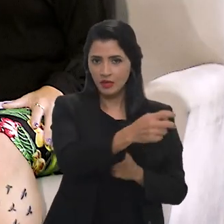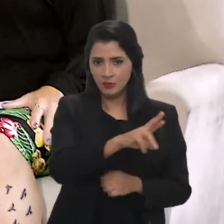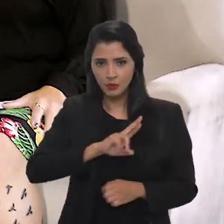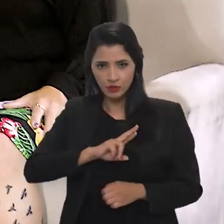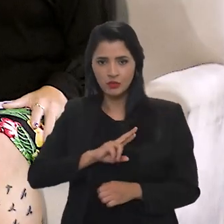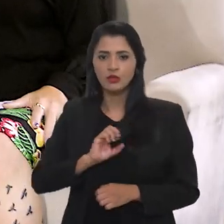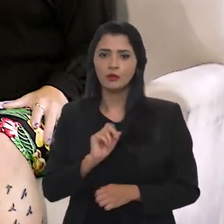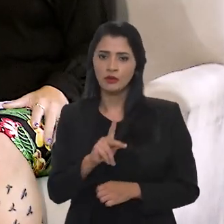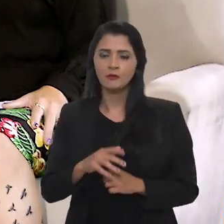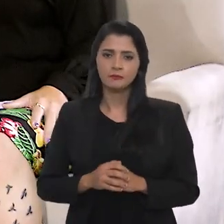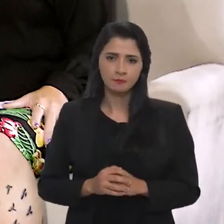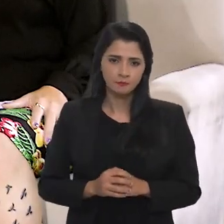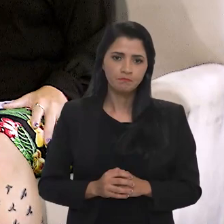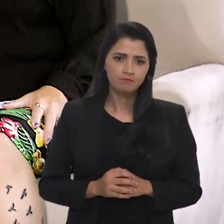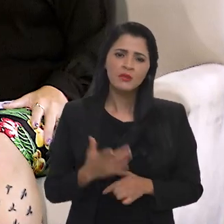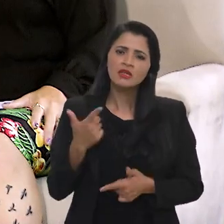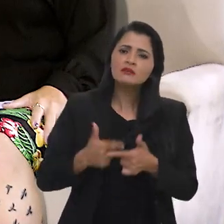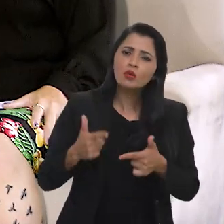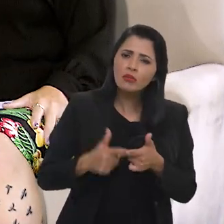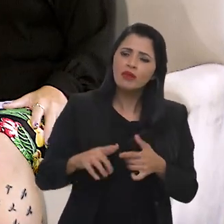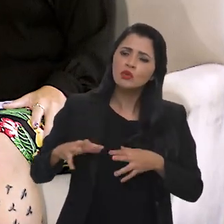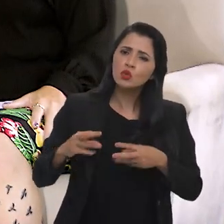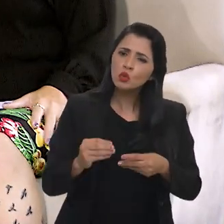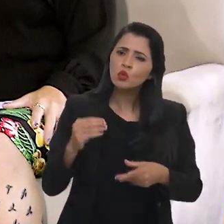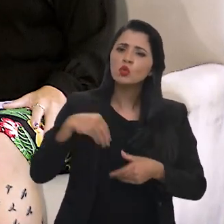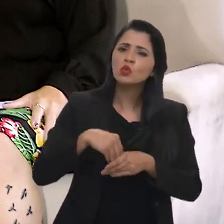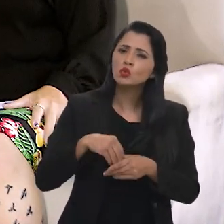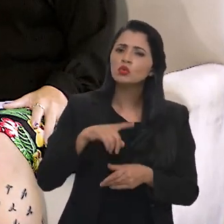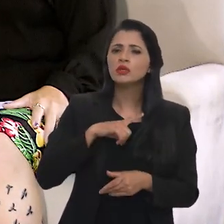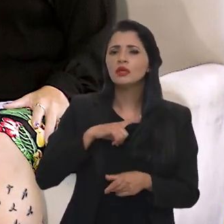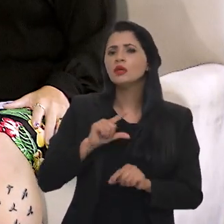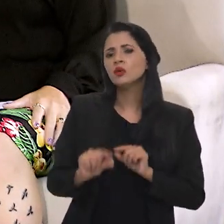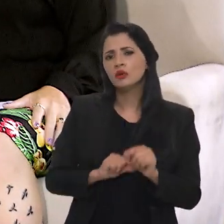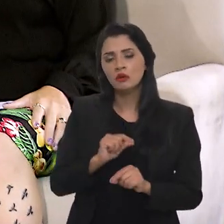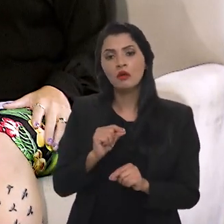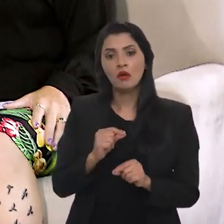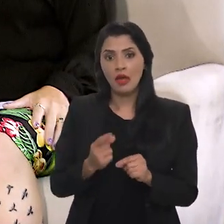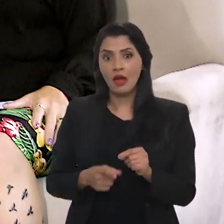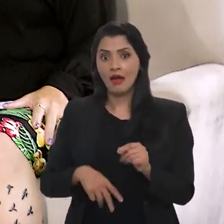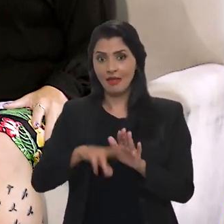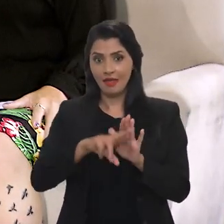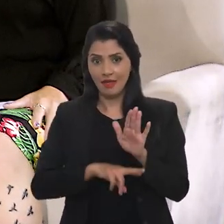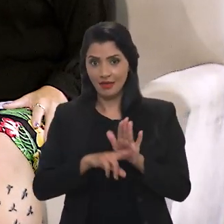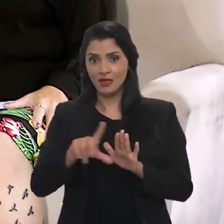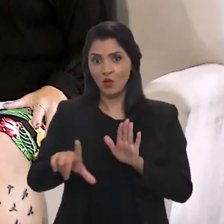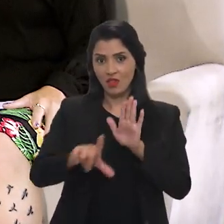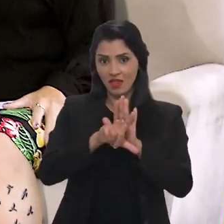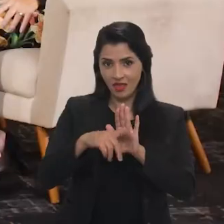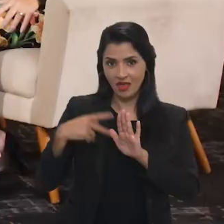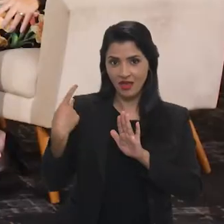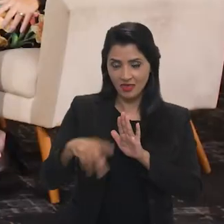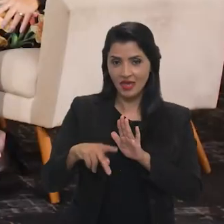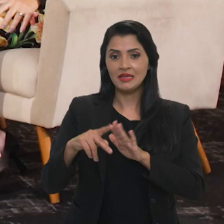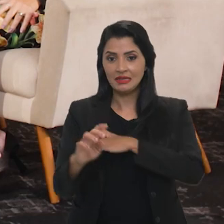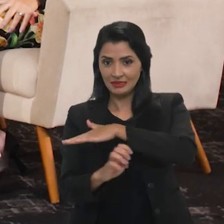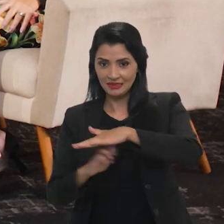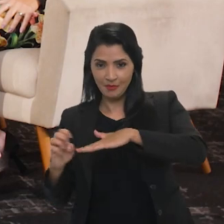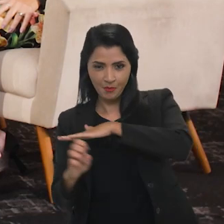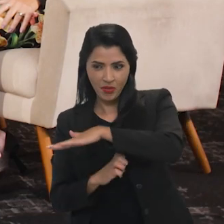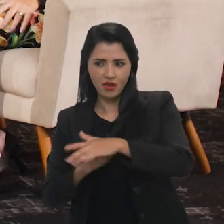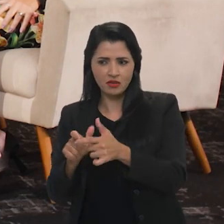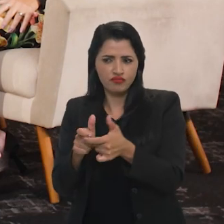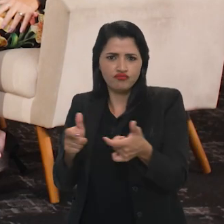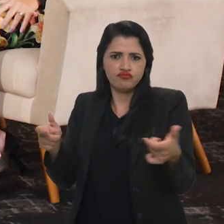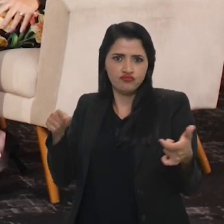pontuar para a gente. Toda essa problemática está envolvendo a regulamentação dessas big